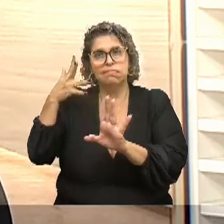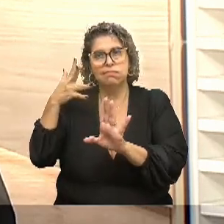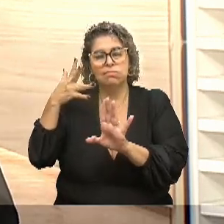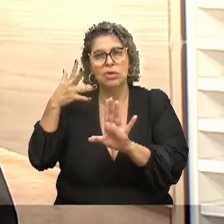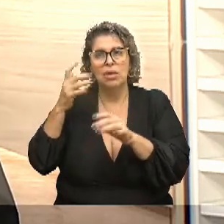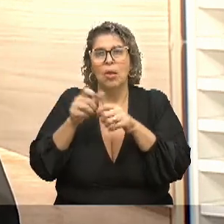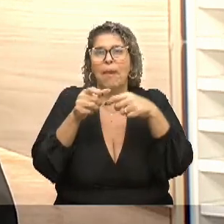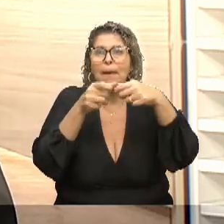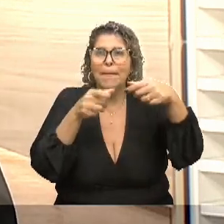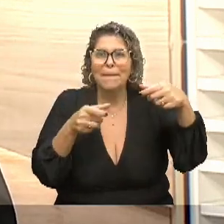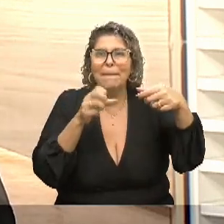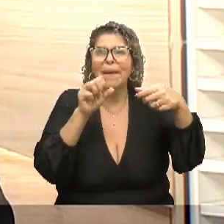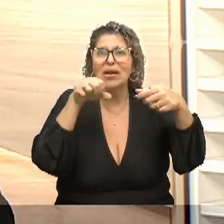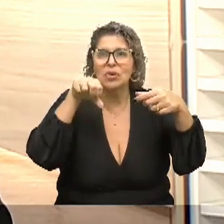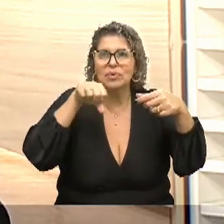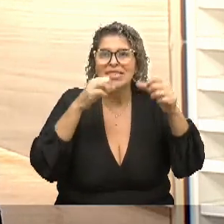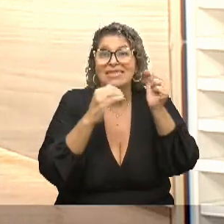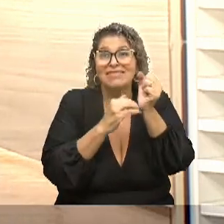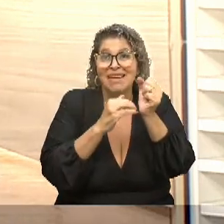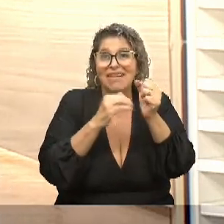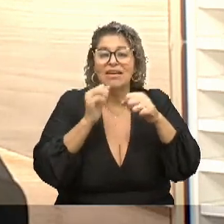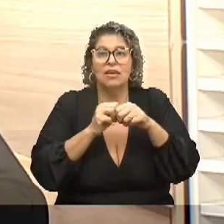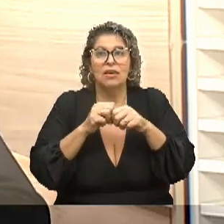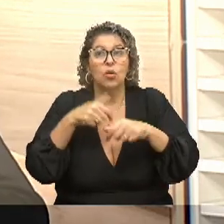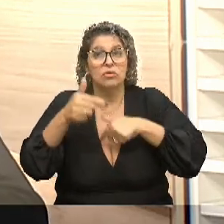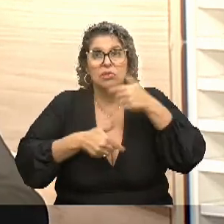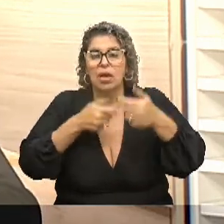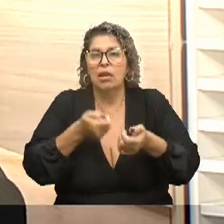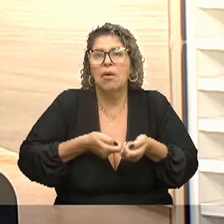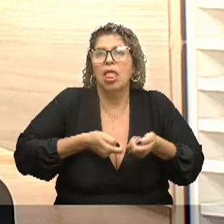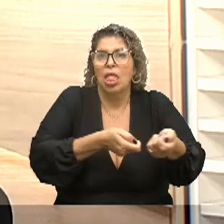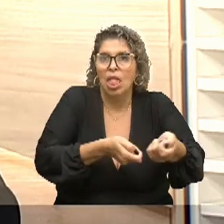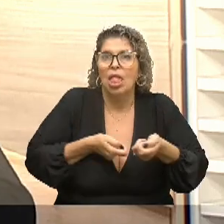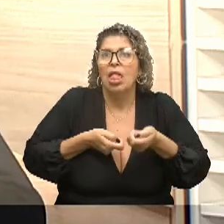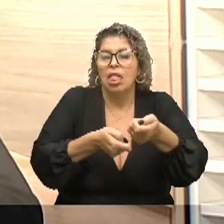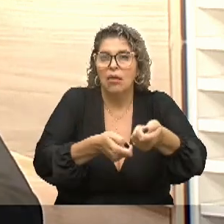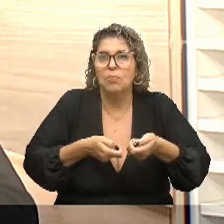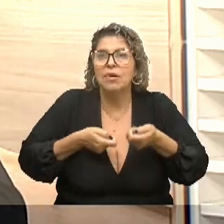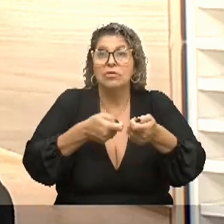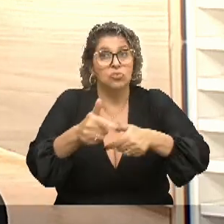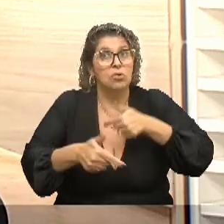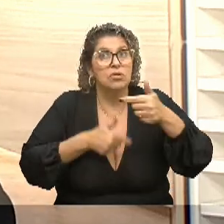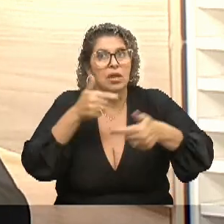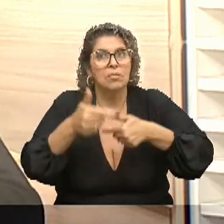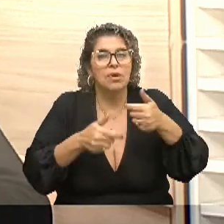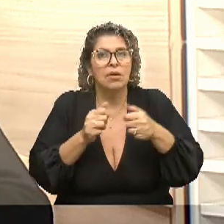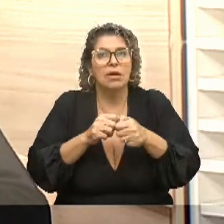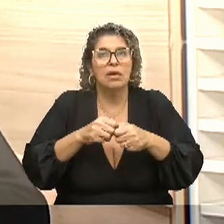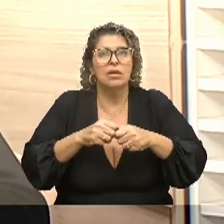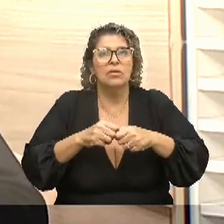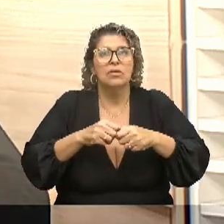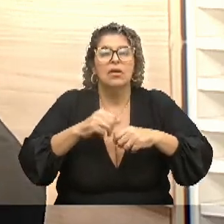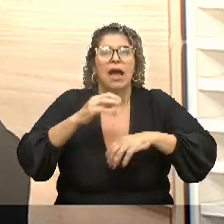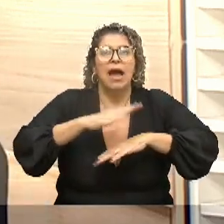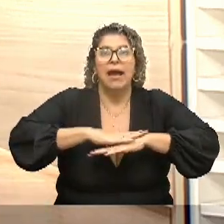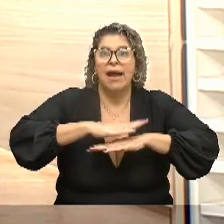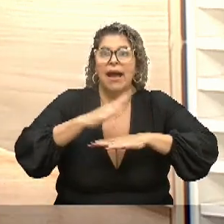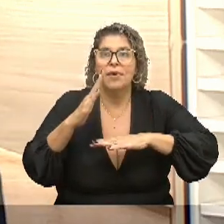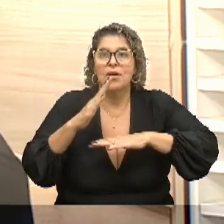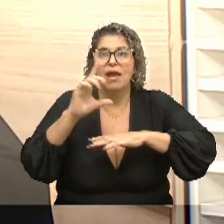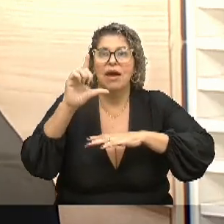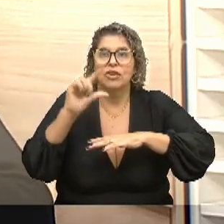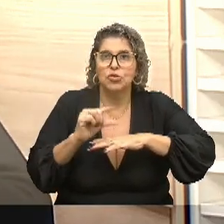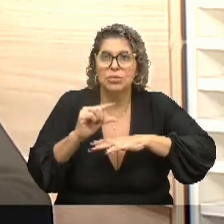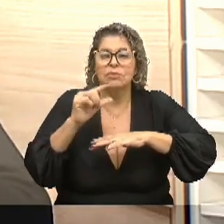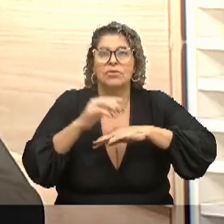senha, quantas vezes tu está no teu trabalho ou na tua faxina, e a escola te liga, e a carga horária é reduzida, e você